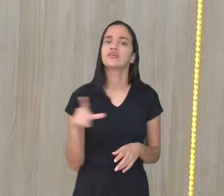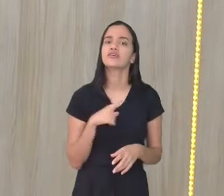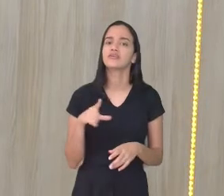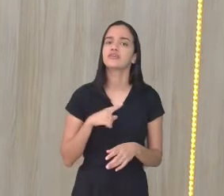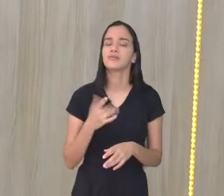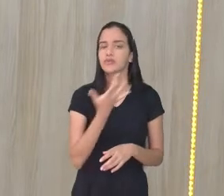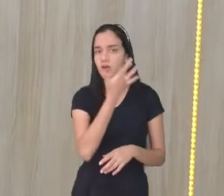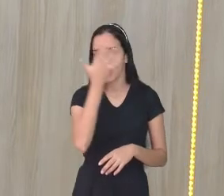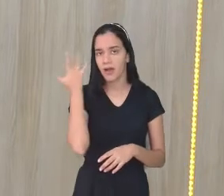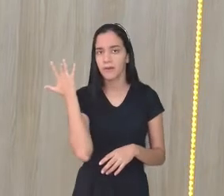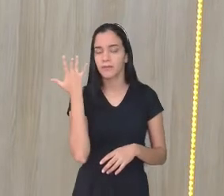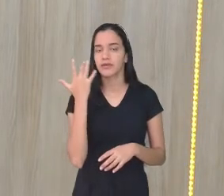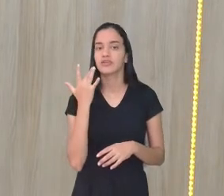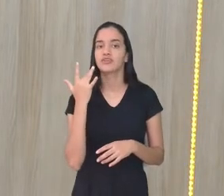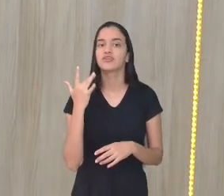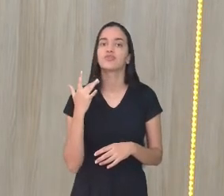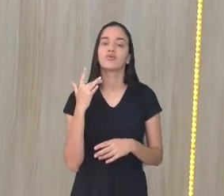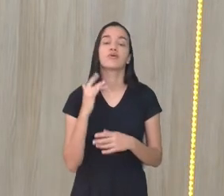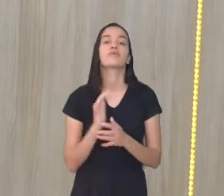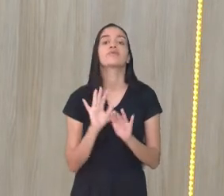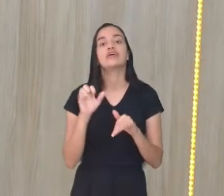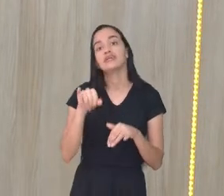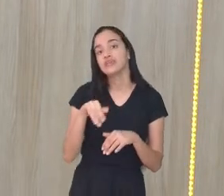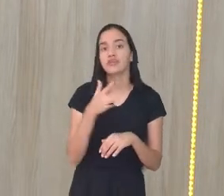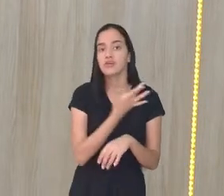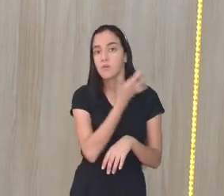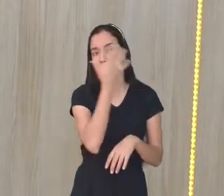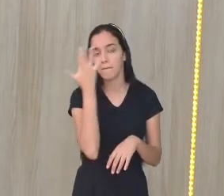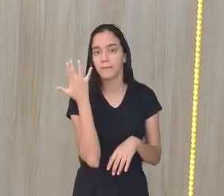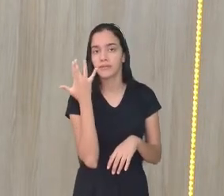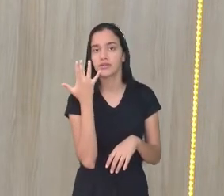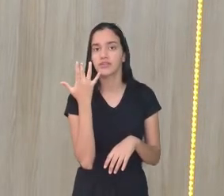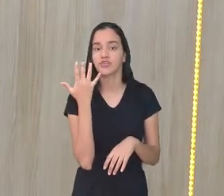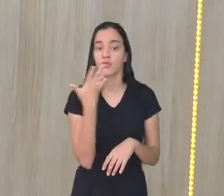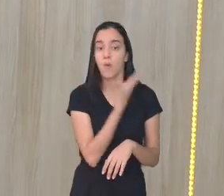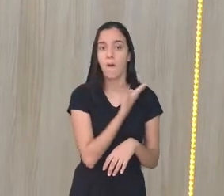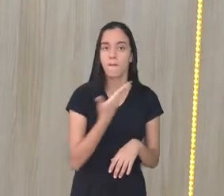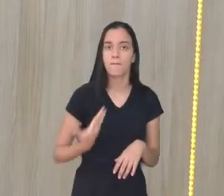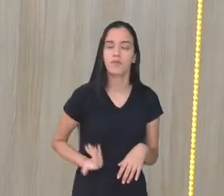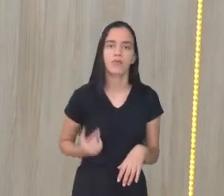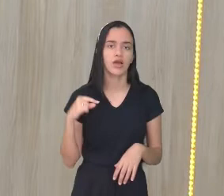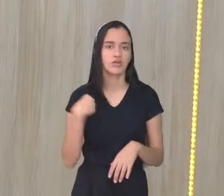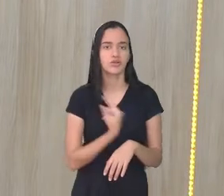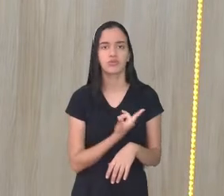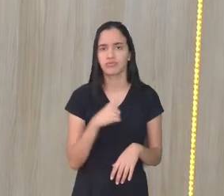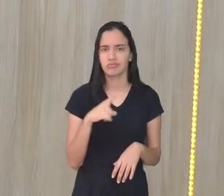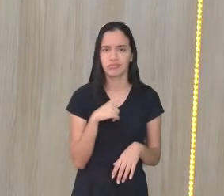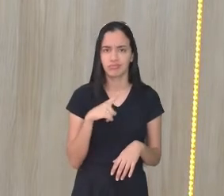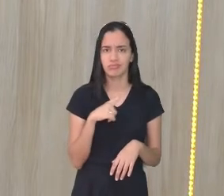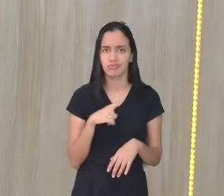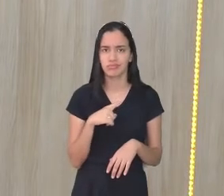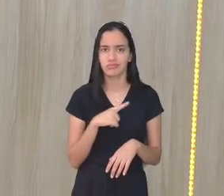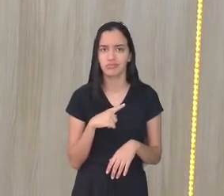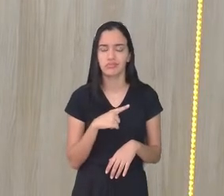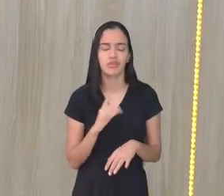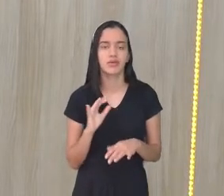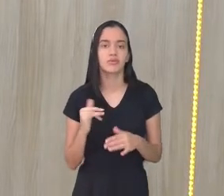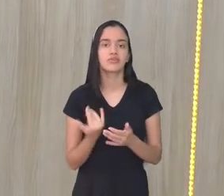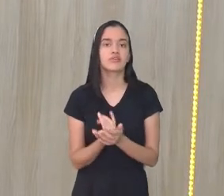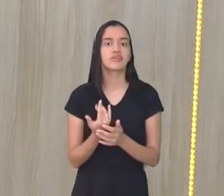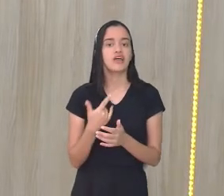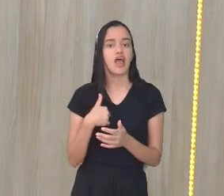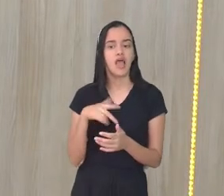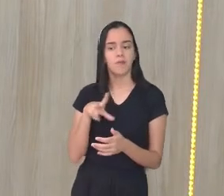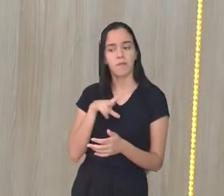pessoa que estamos nos relacionando. Se é uma pessoa de uma repartição pública, nós não temos tanta intimidade com ela, não é? Então, não podemos